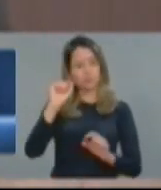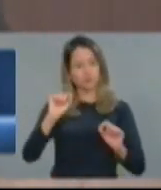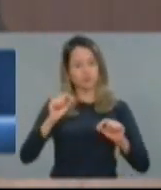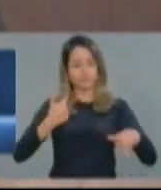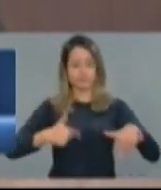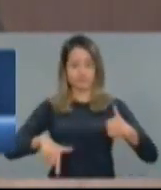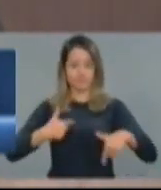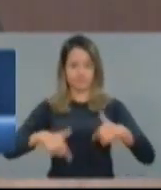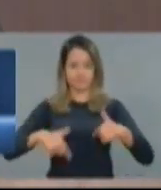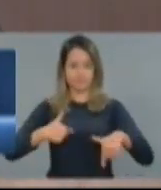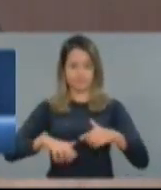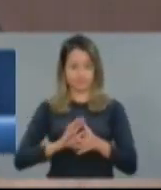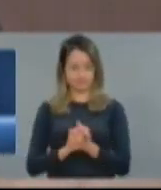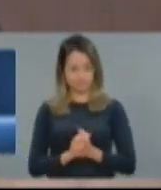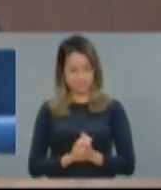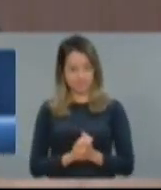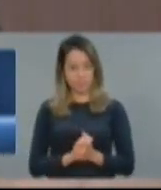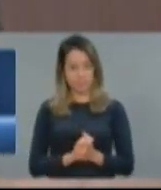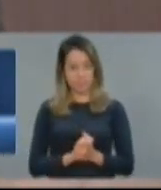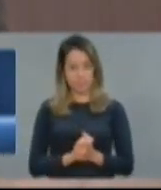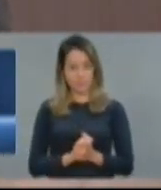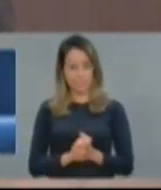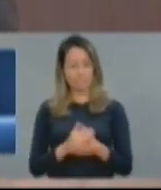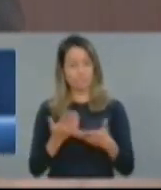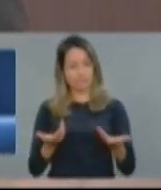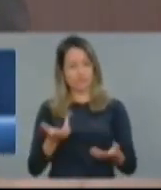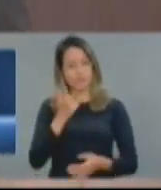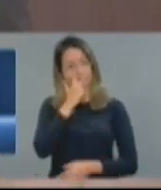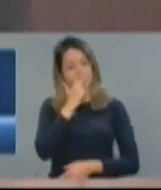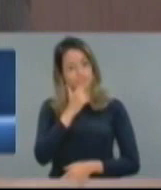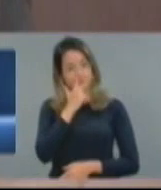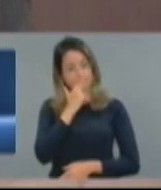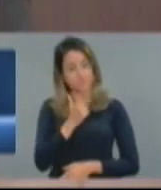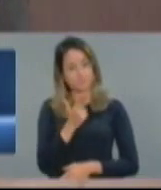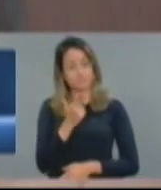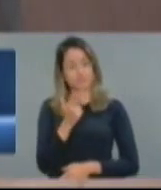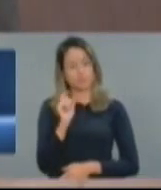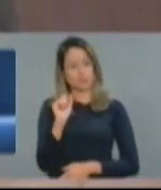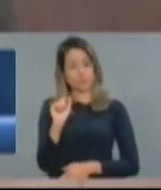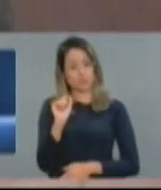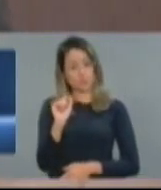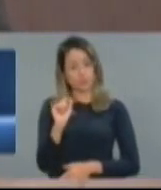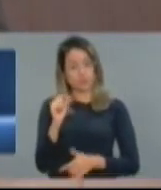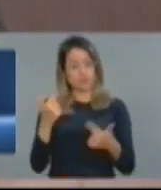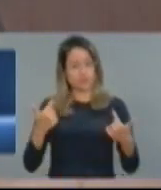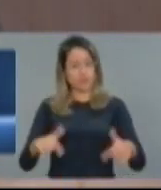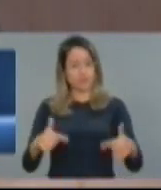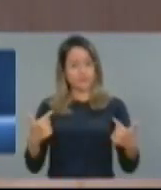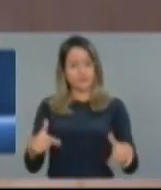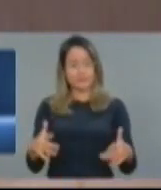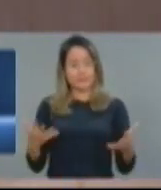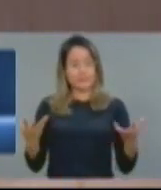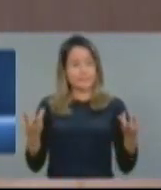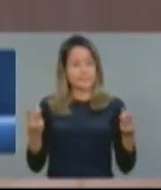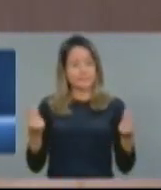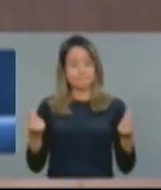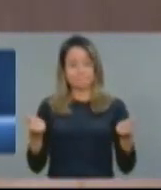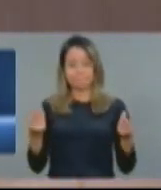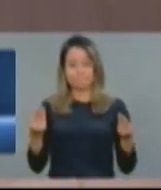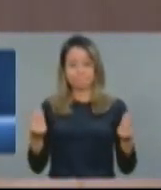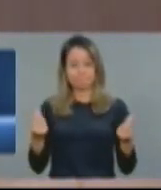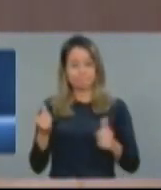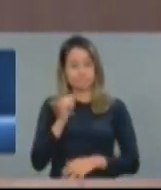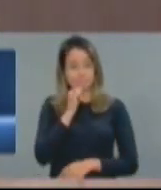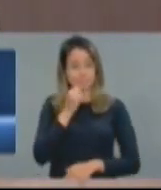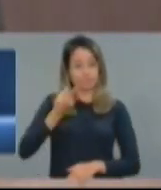trabalhadores. E aí é onde parece que a coisa não tem se conduzido da forma como pelo